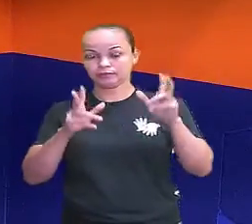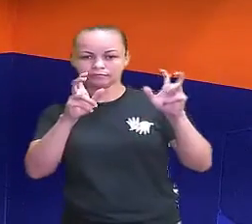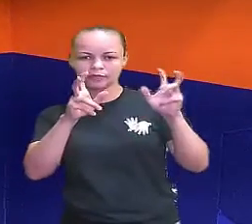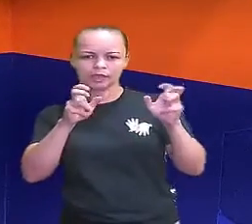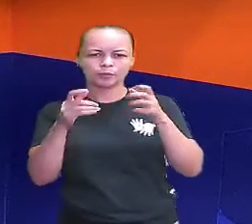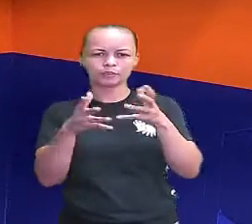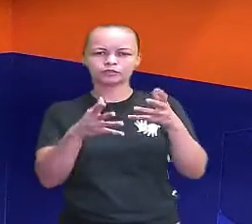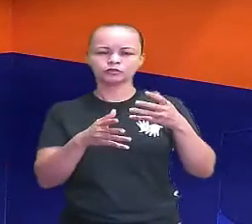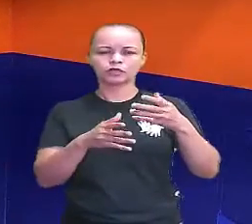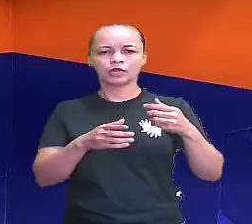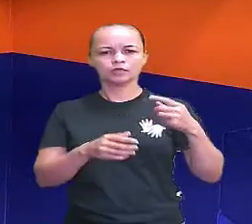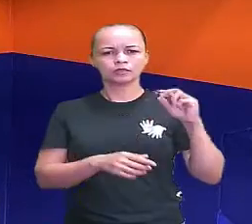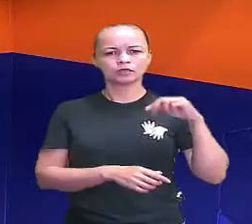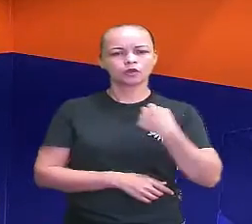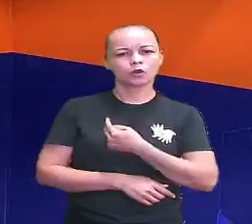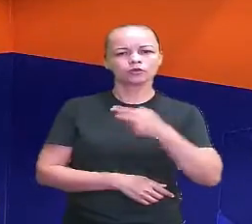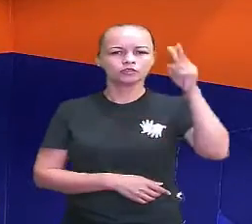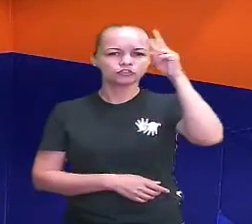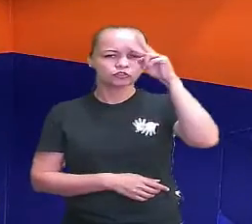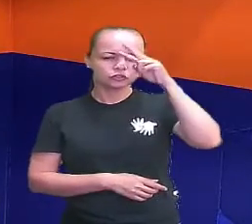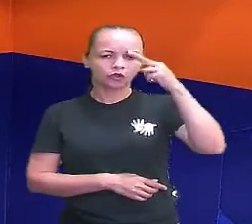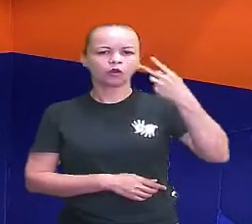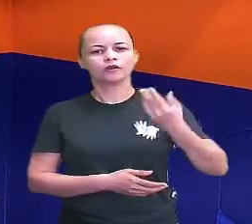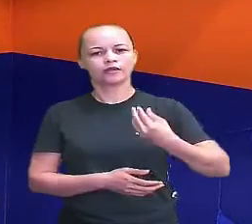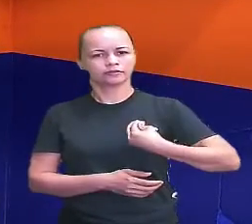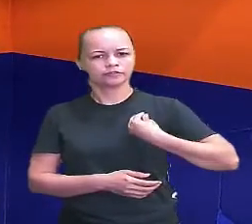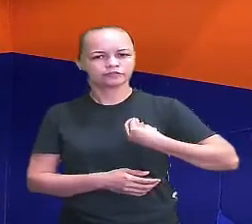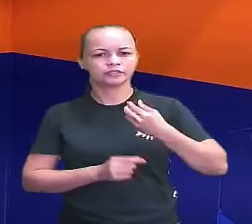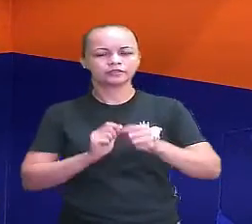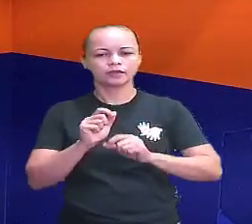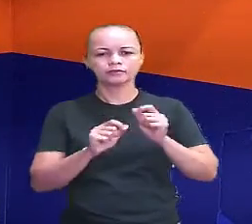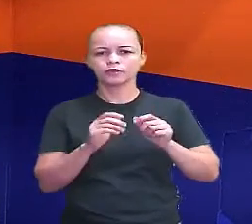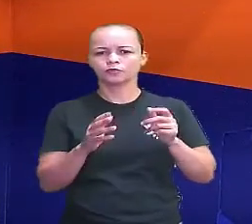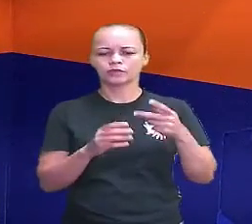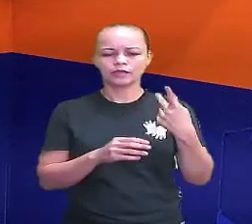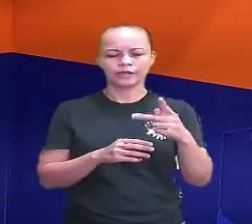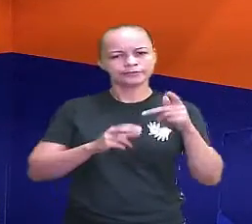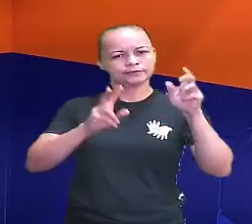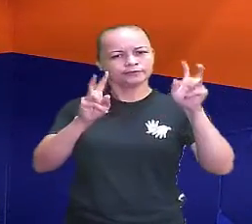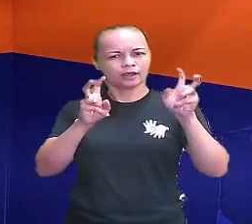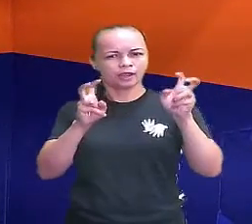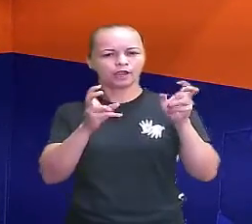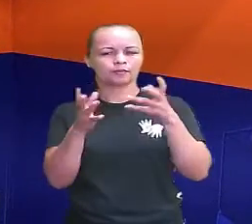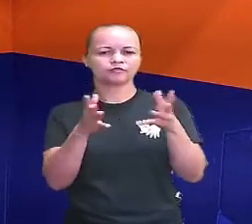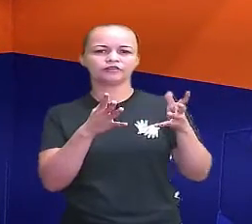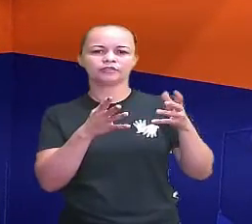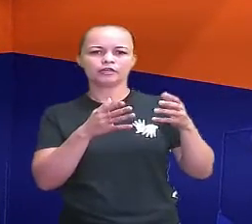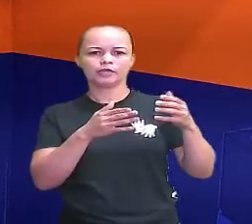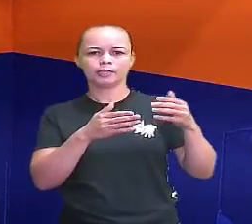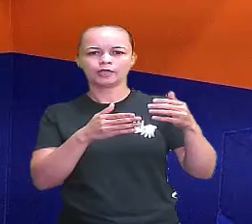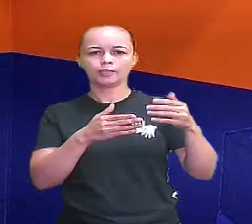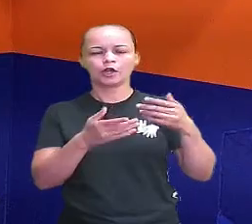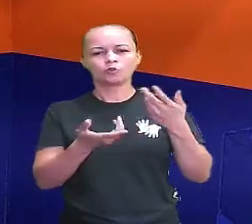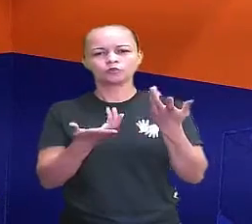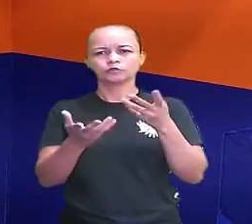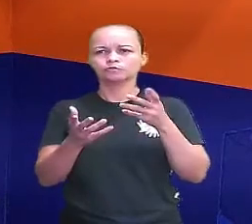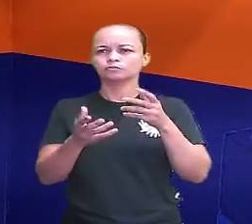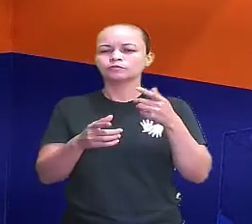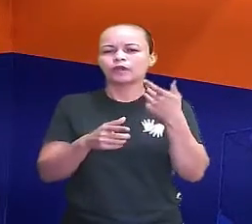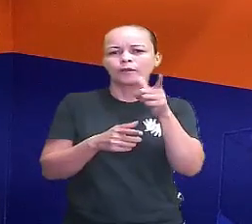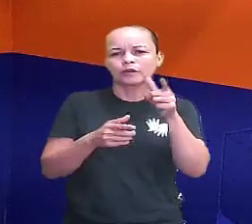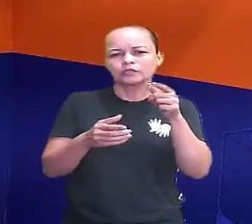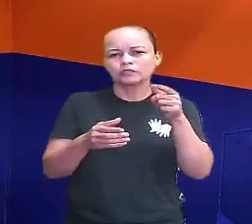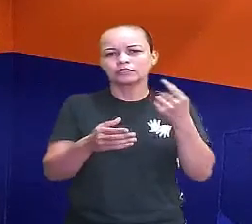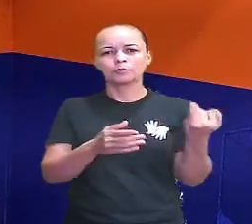vida, tem tudo a ver com quem você é. E você vai ver que esse assunto, ele vai te possibilitar fazer travessias pra outros saberes.